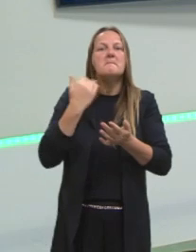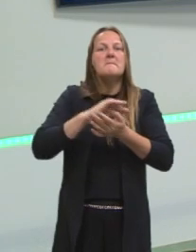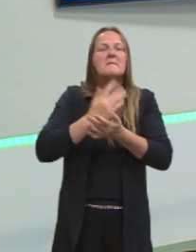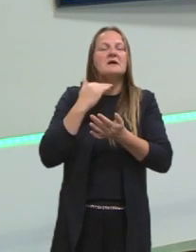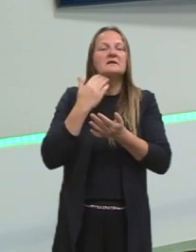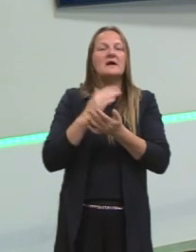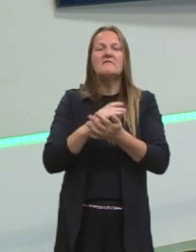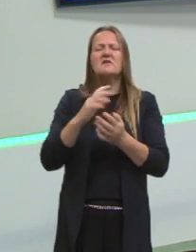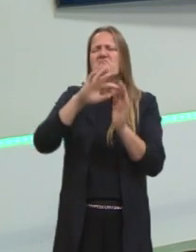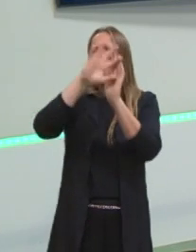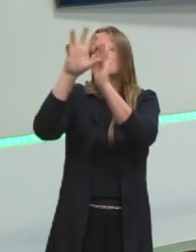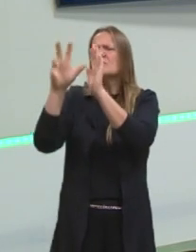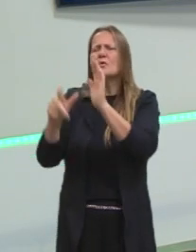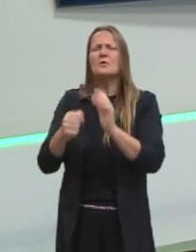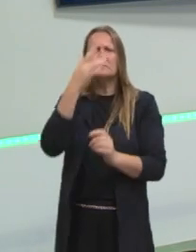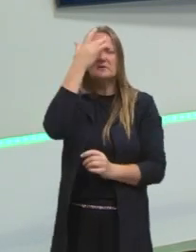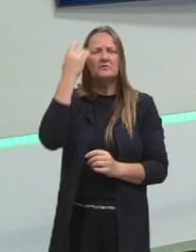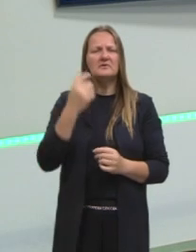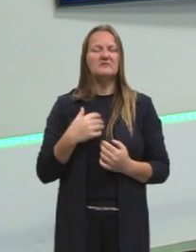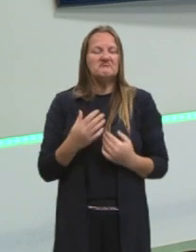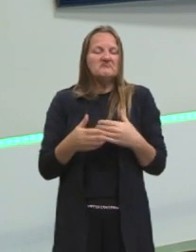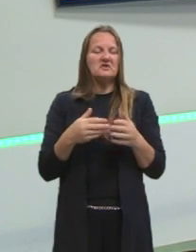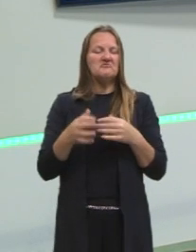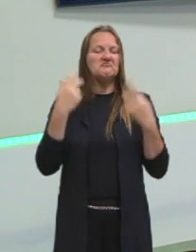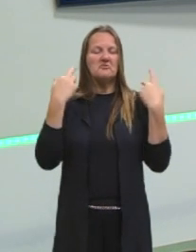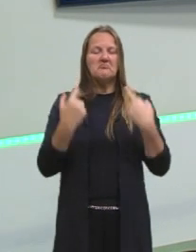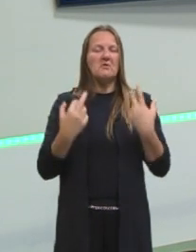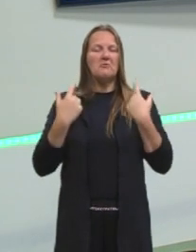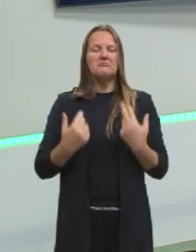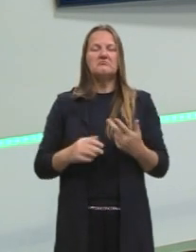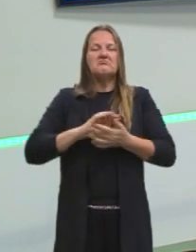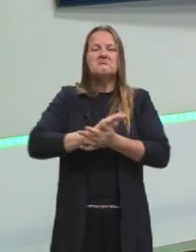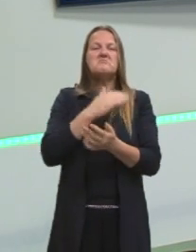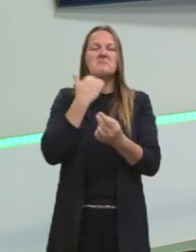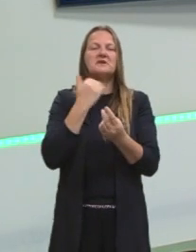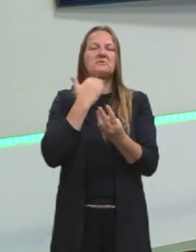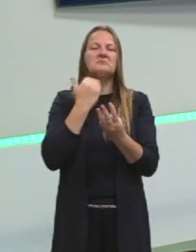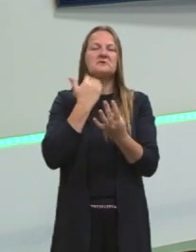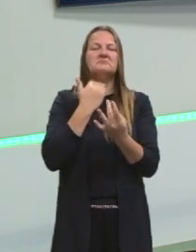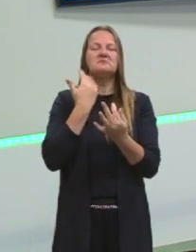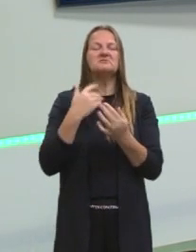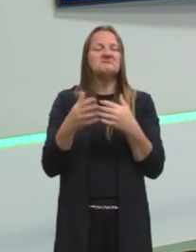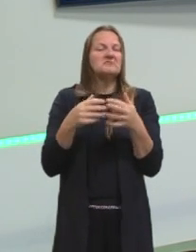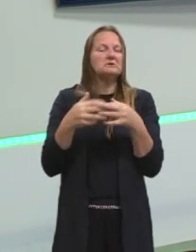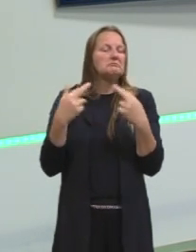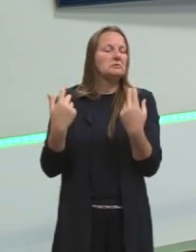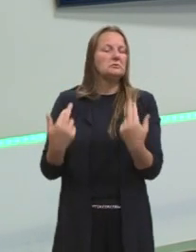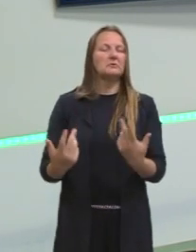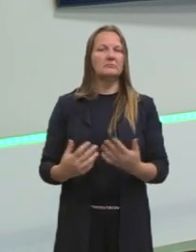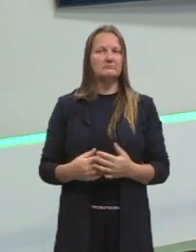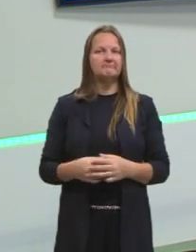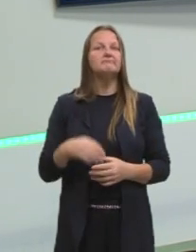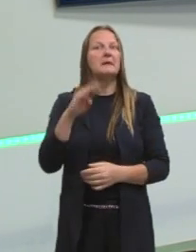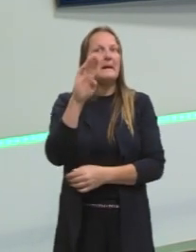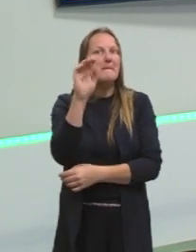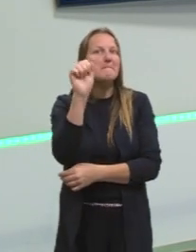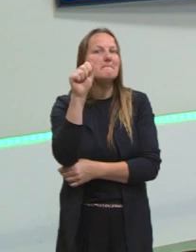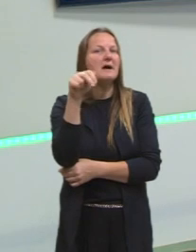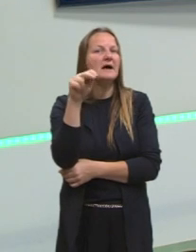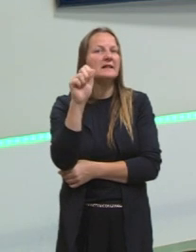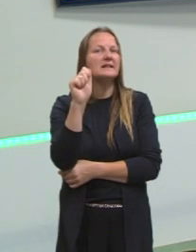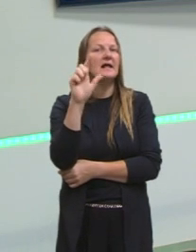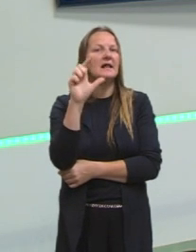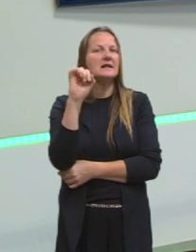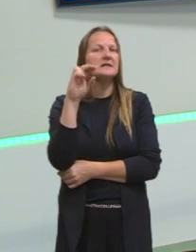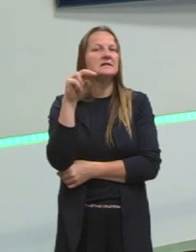fosse nada. Esse é um conceito bem importante. Se fala muito também, por exemplo, sobre essa banalidade do mal, no caso da violência doméstica.